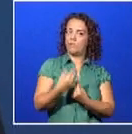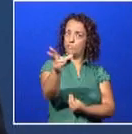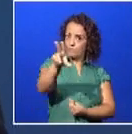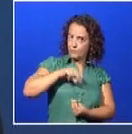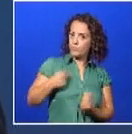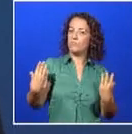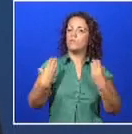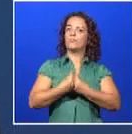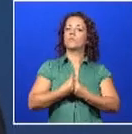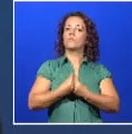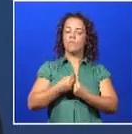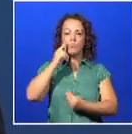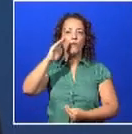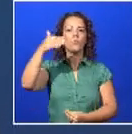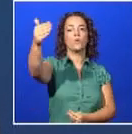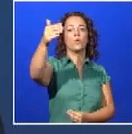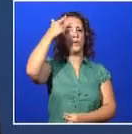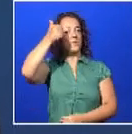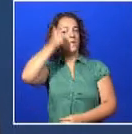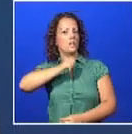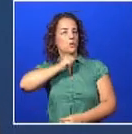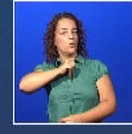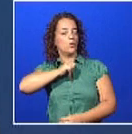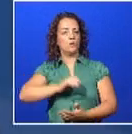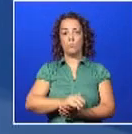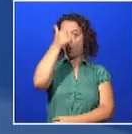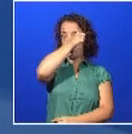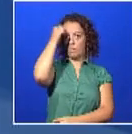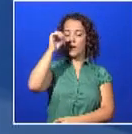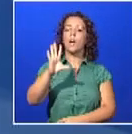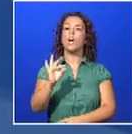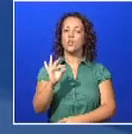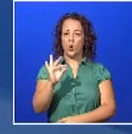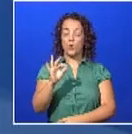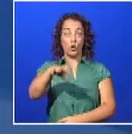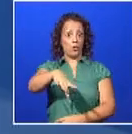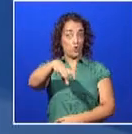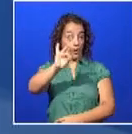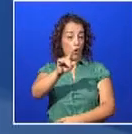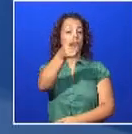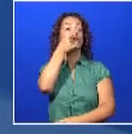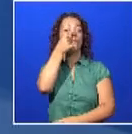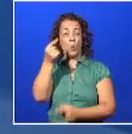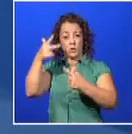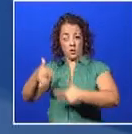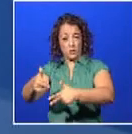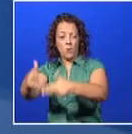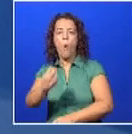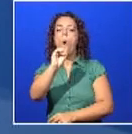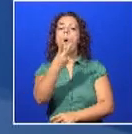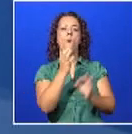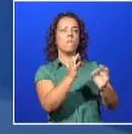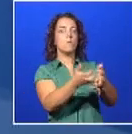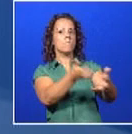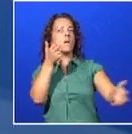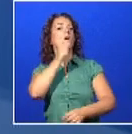Que se juntem a nós pelo futuro dos Açores. Domingo 14. A escolha é entre mais austeridade ou